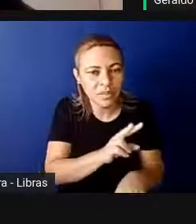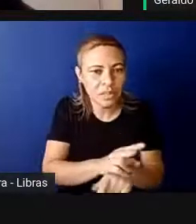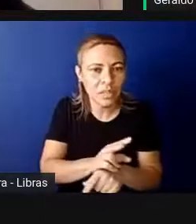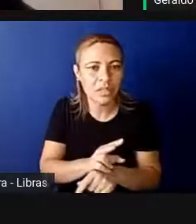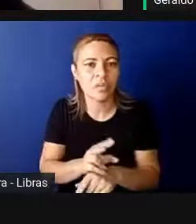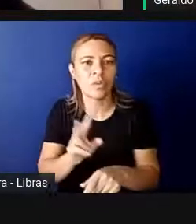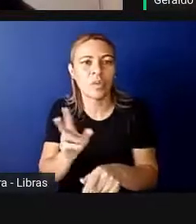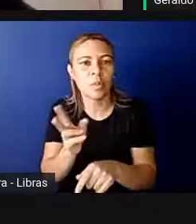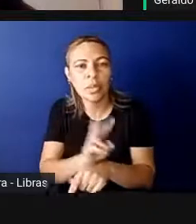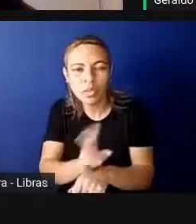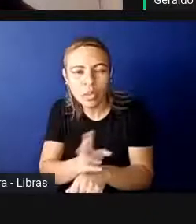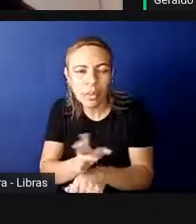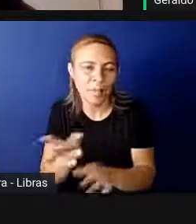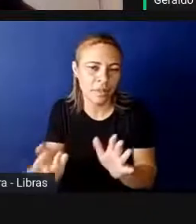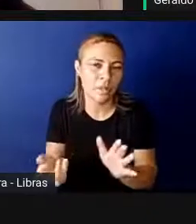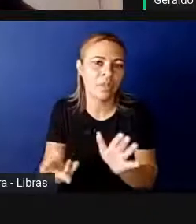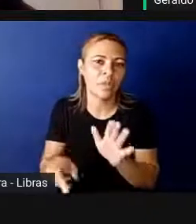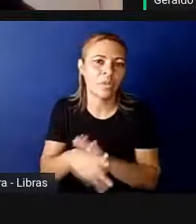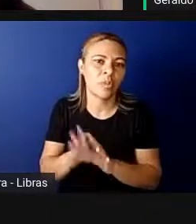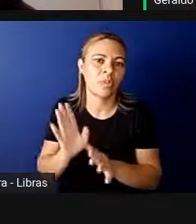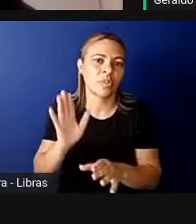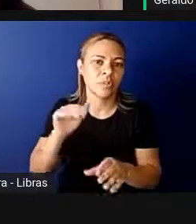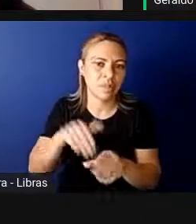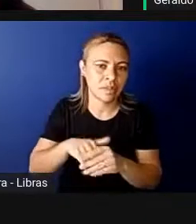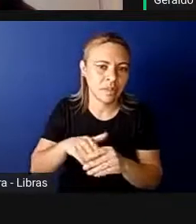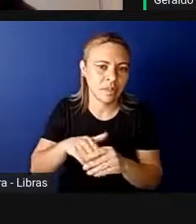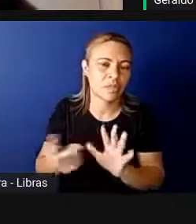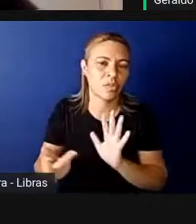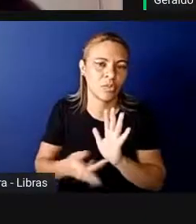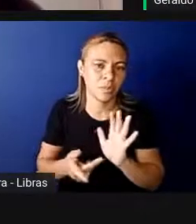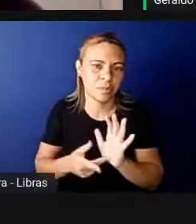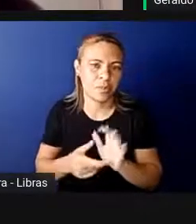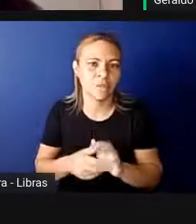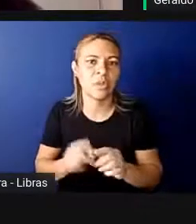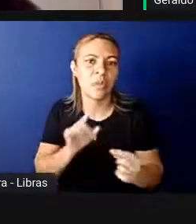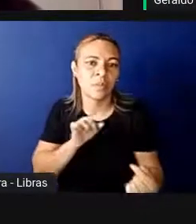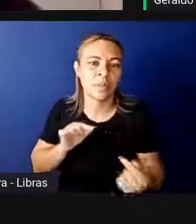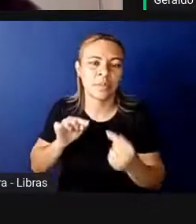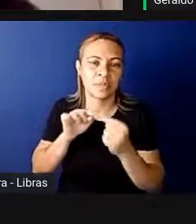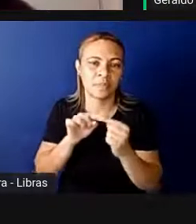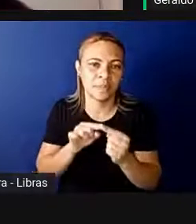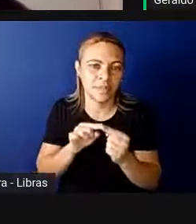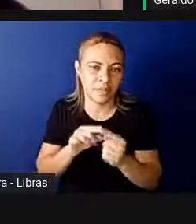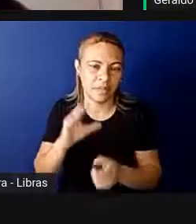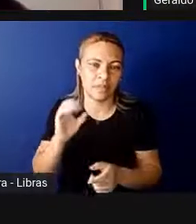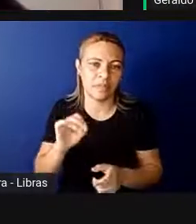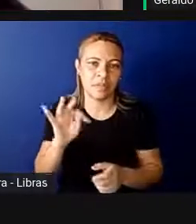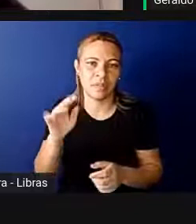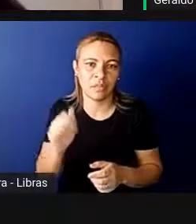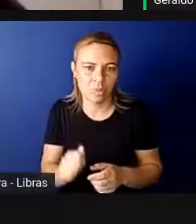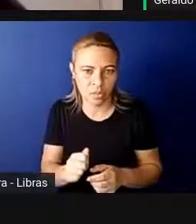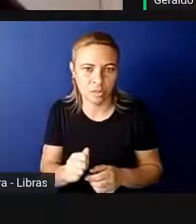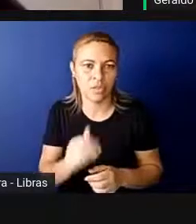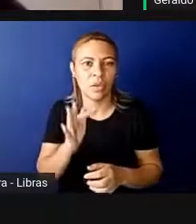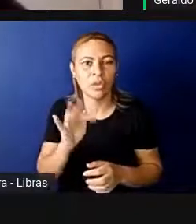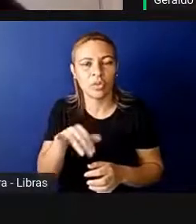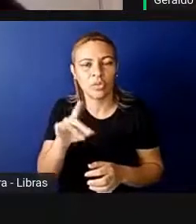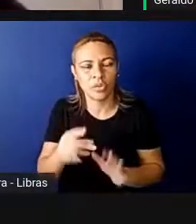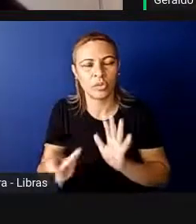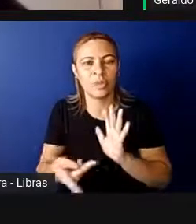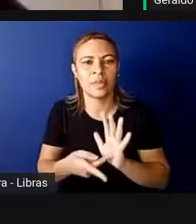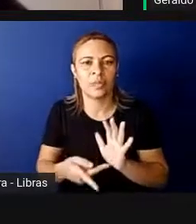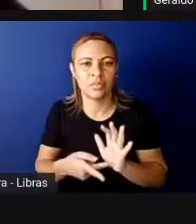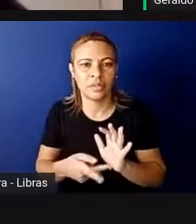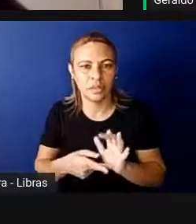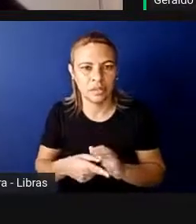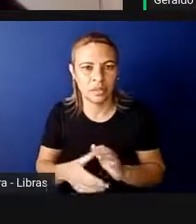de como está sendo aplicada essa cota do fundo partidário, do